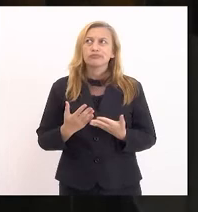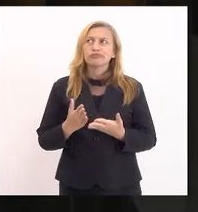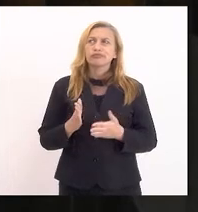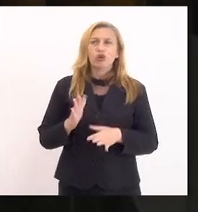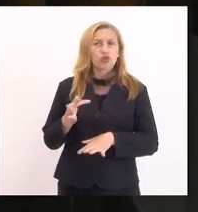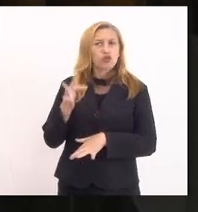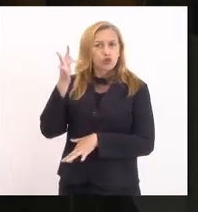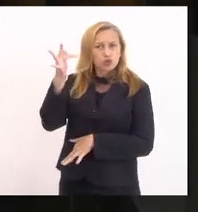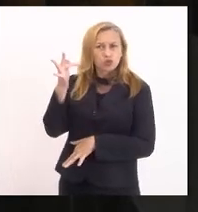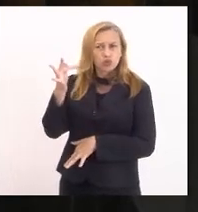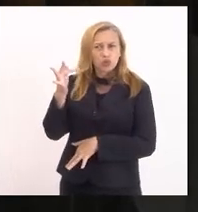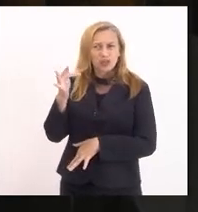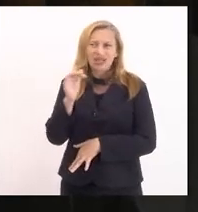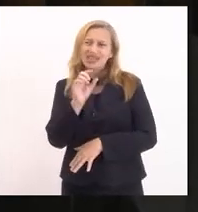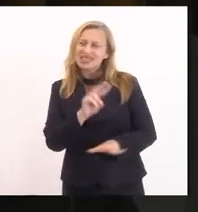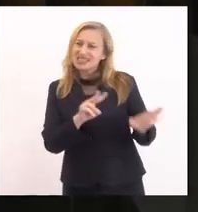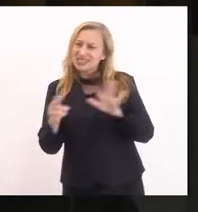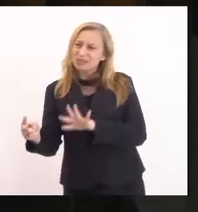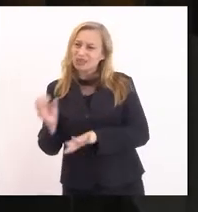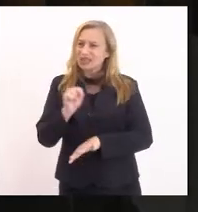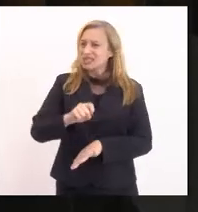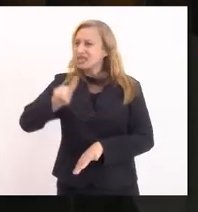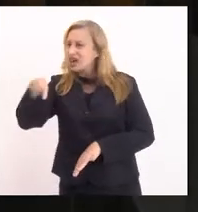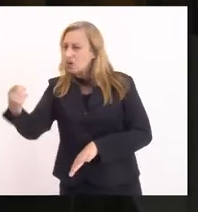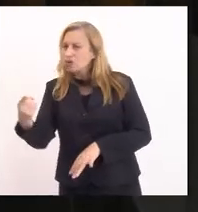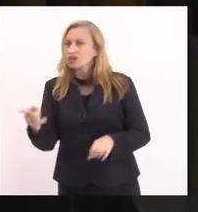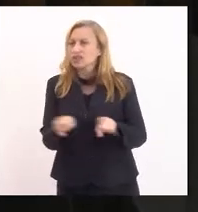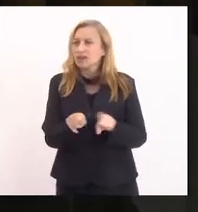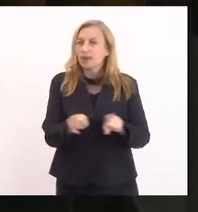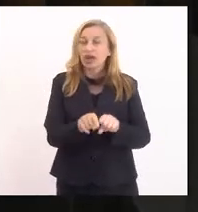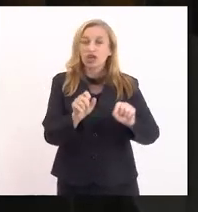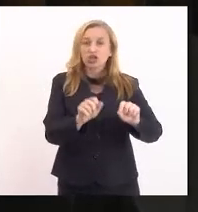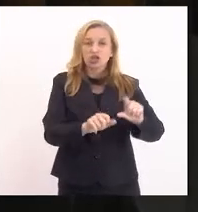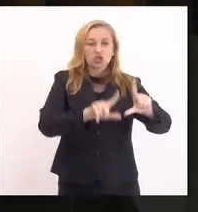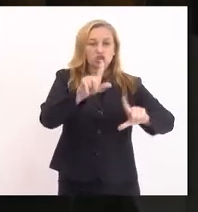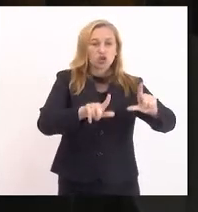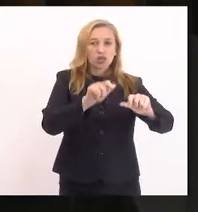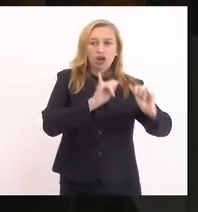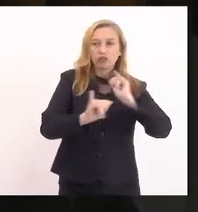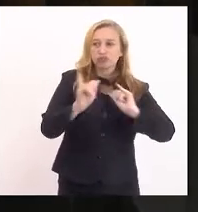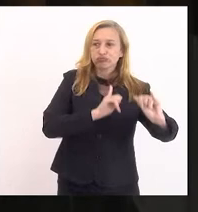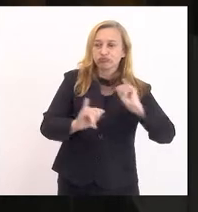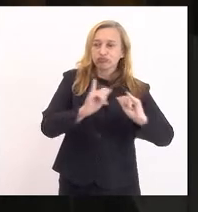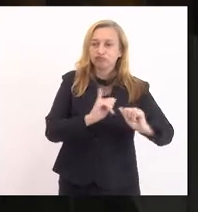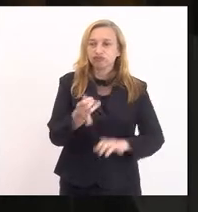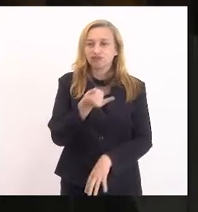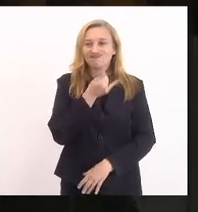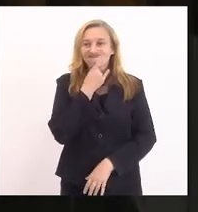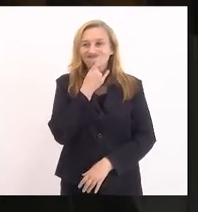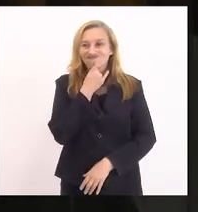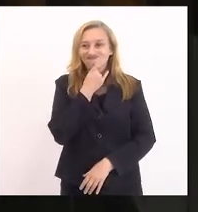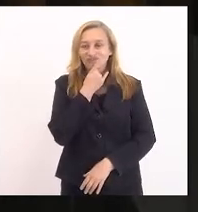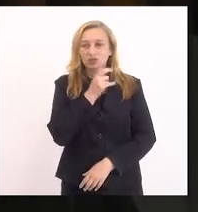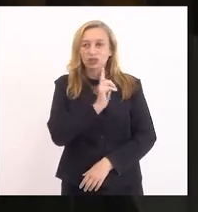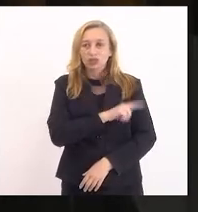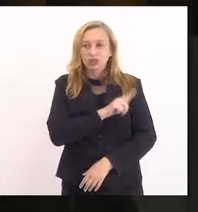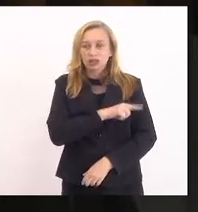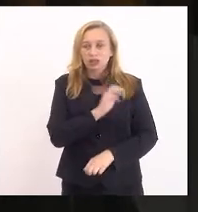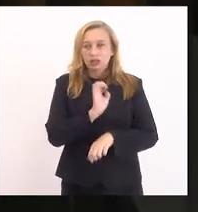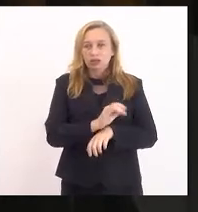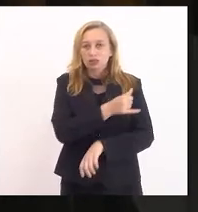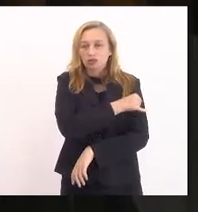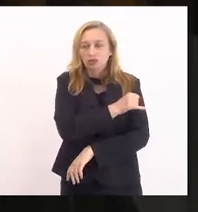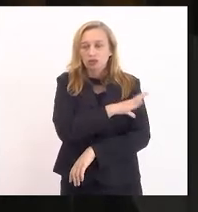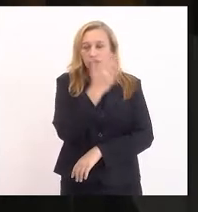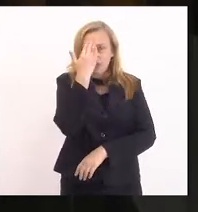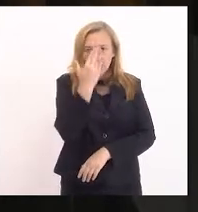frente, semana sim, outro também, os jornais estarão com uma notícia triste sobre a gestão do Estado do Rio de